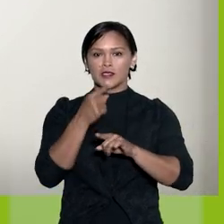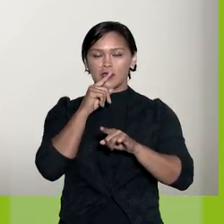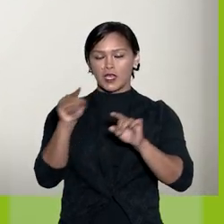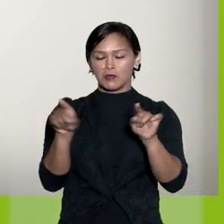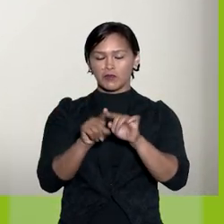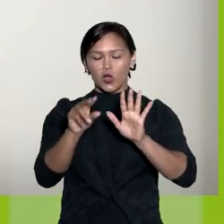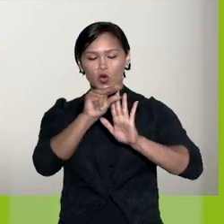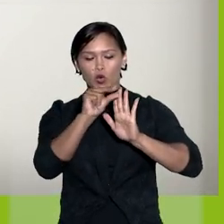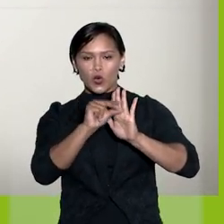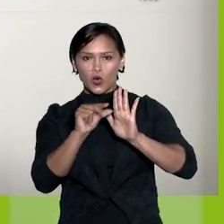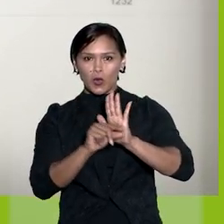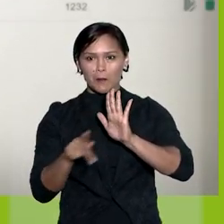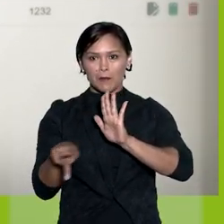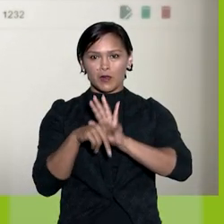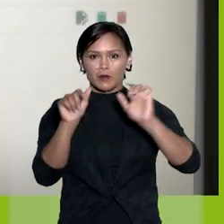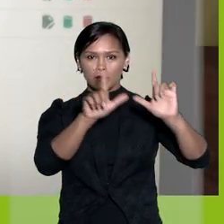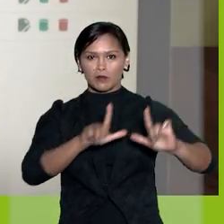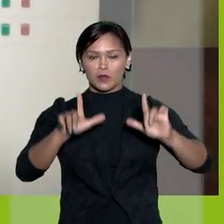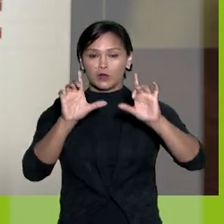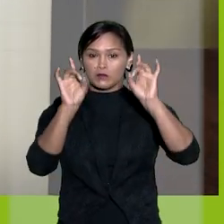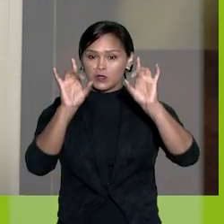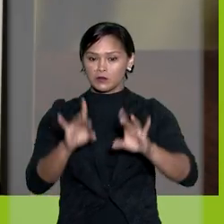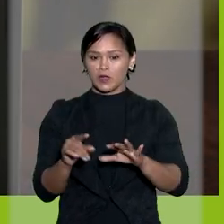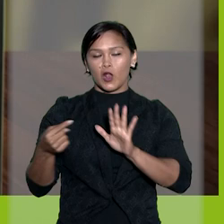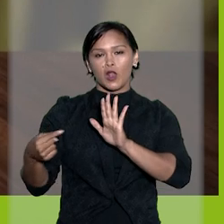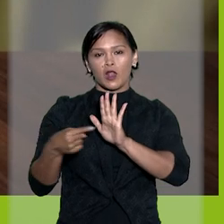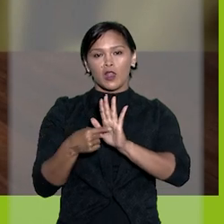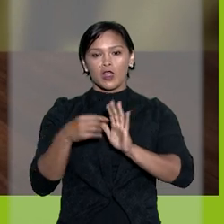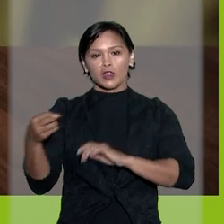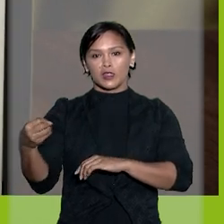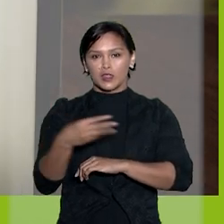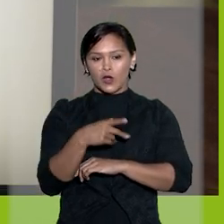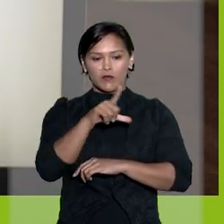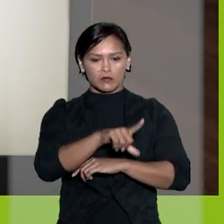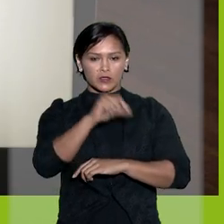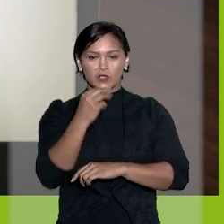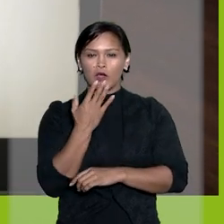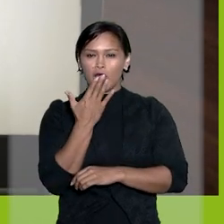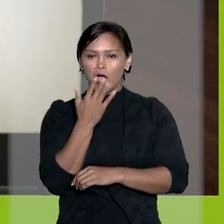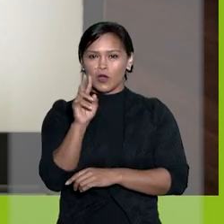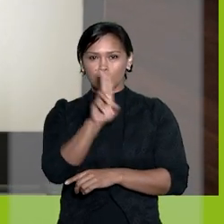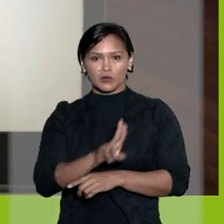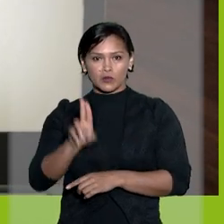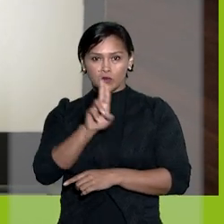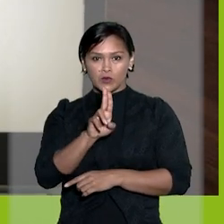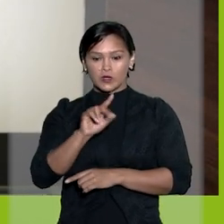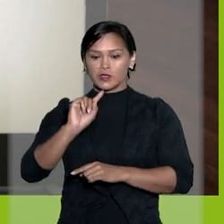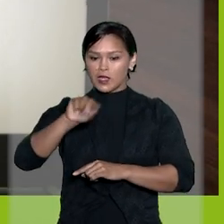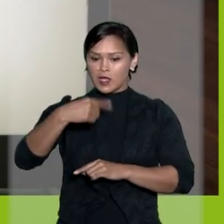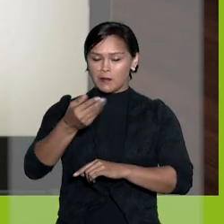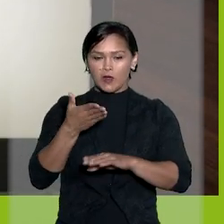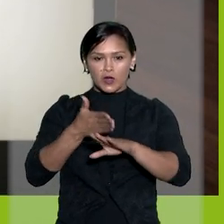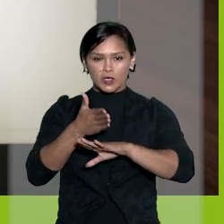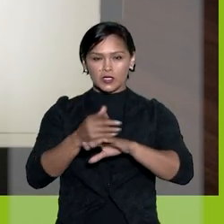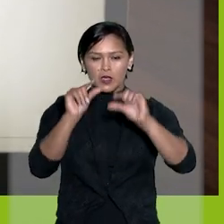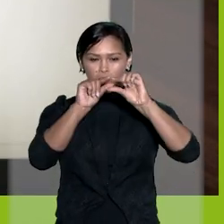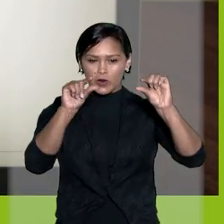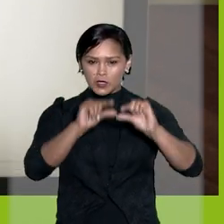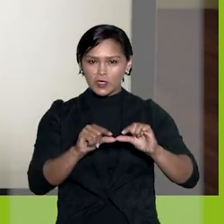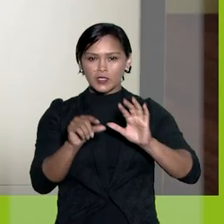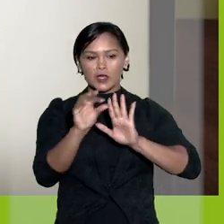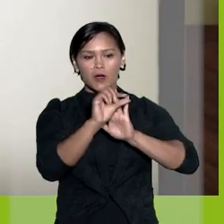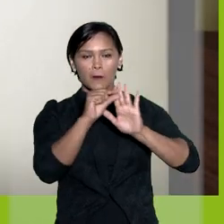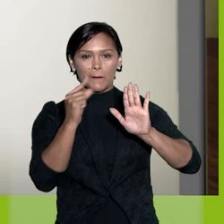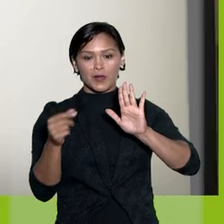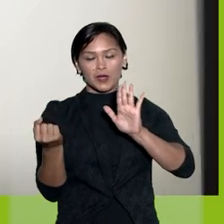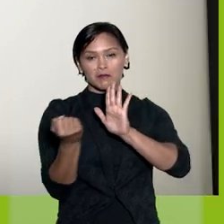acesse a opção correspondente no menu principal. Clique no botão Novo, selecione a cor desejada, insira uma